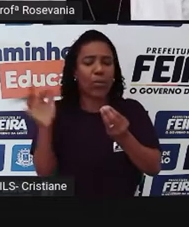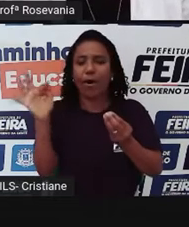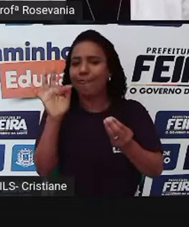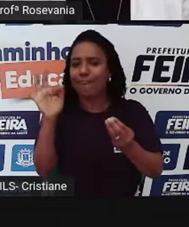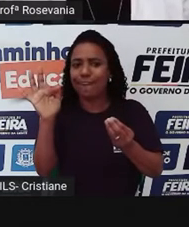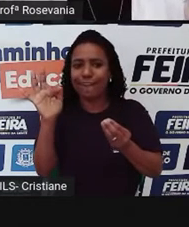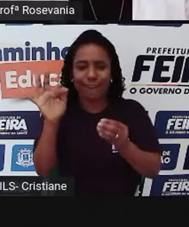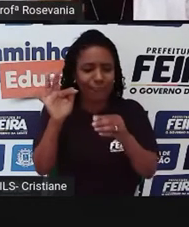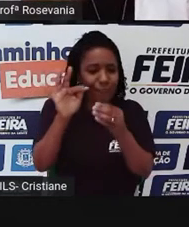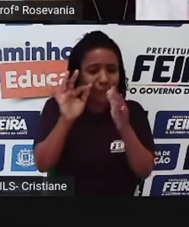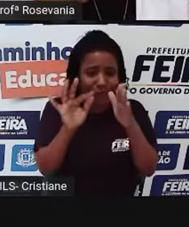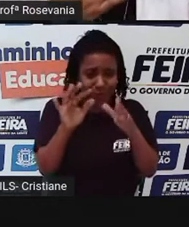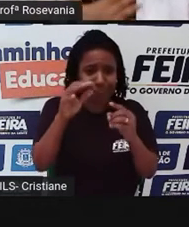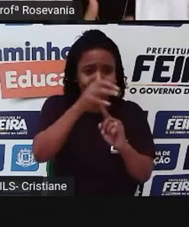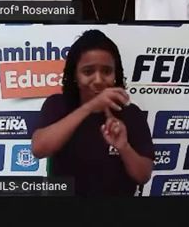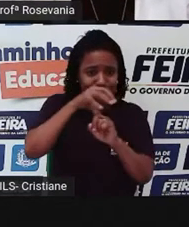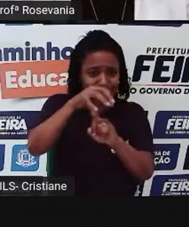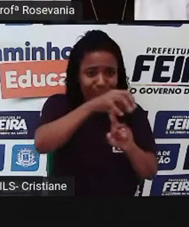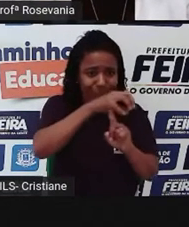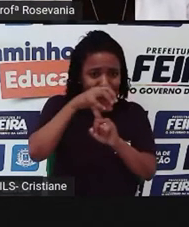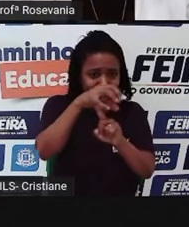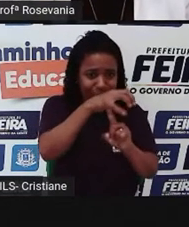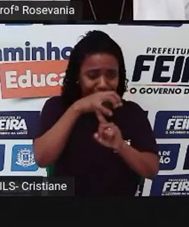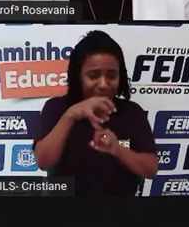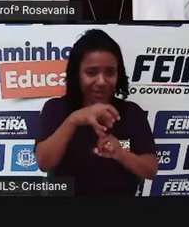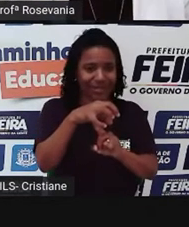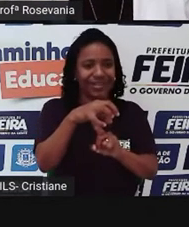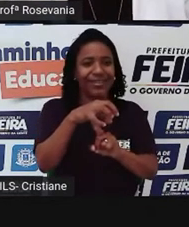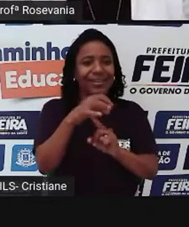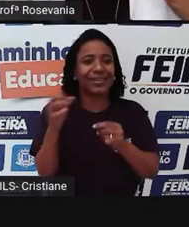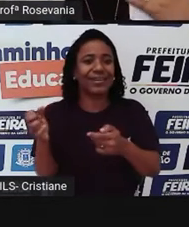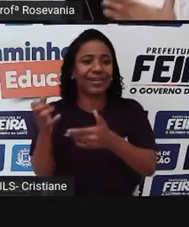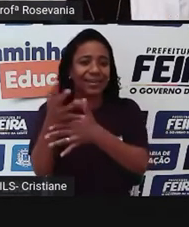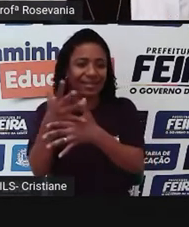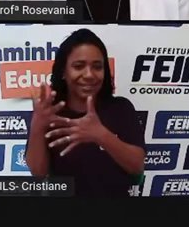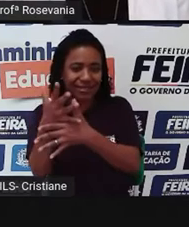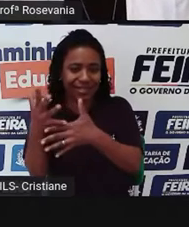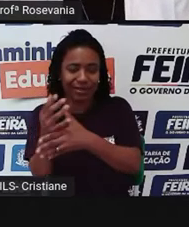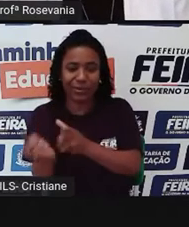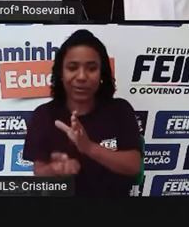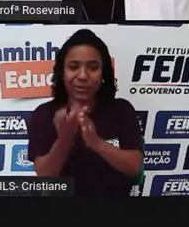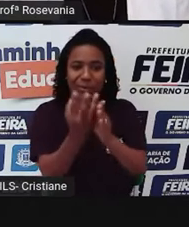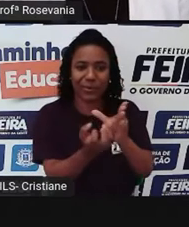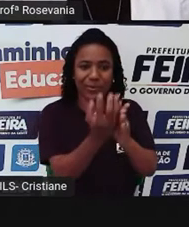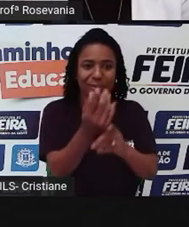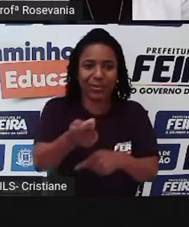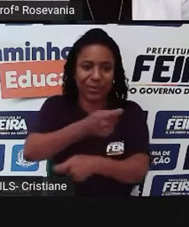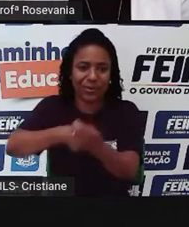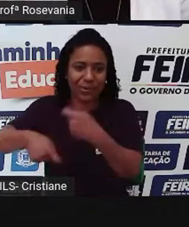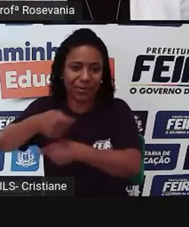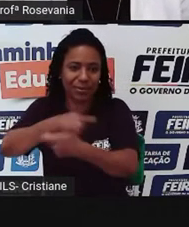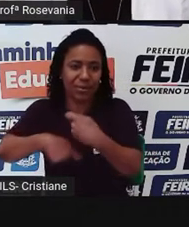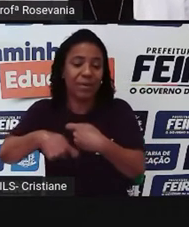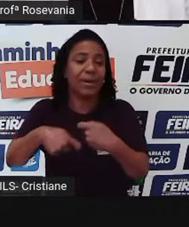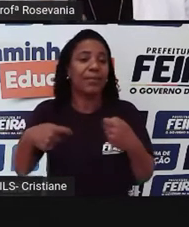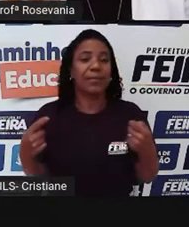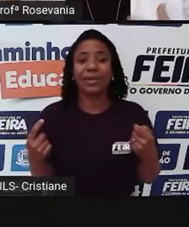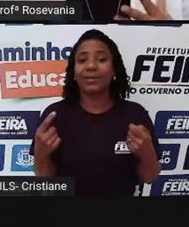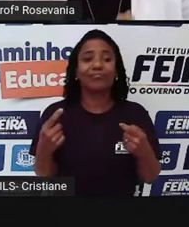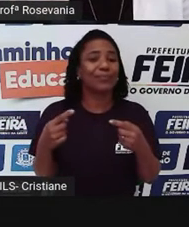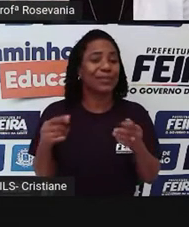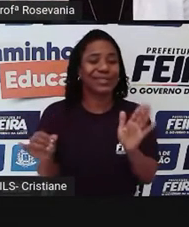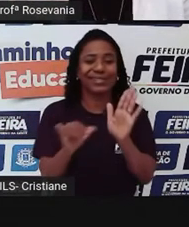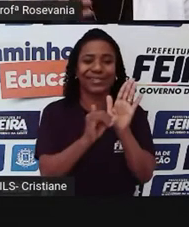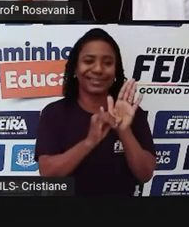as feiras, elas, além de ter essa questão de constituir as cidades, elas também representam a cultura popular. Aí,